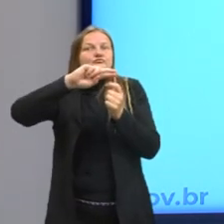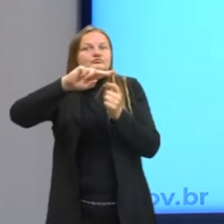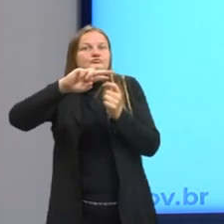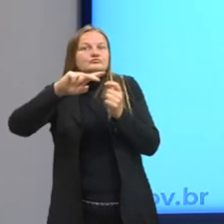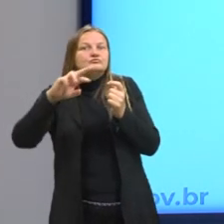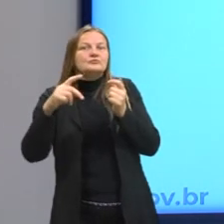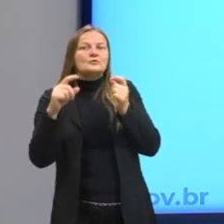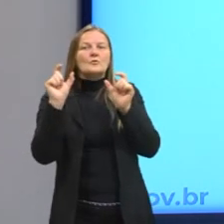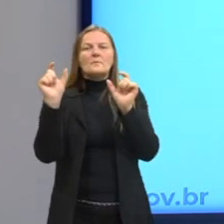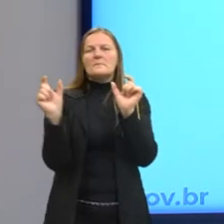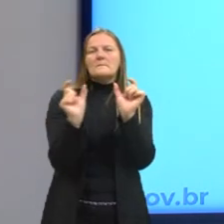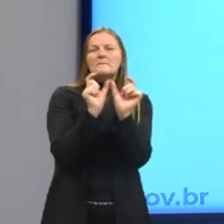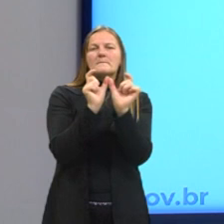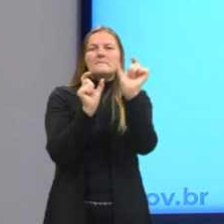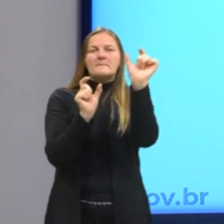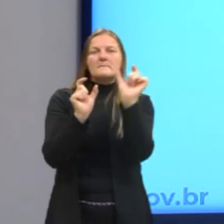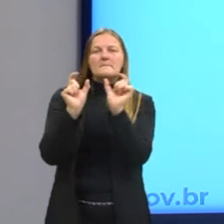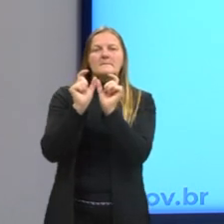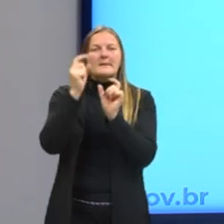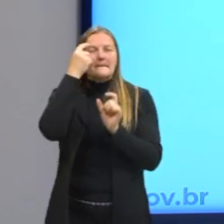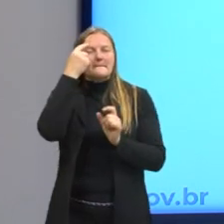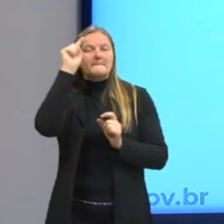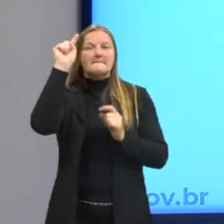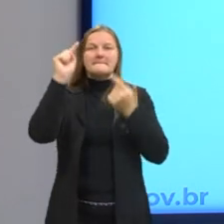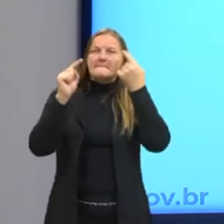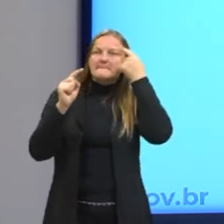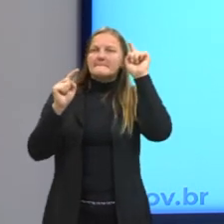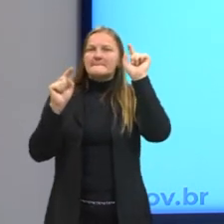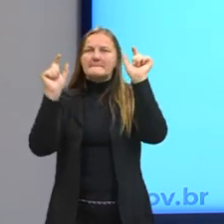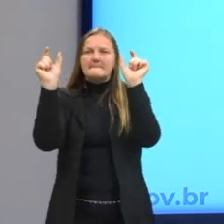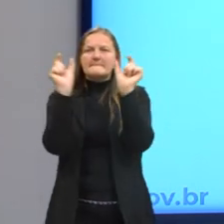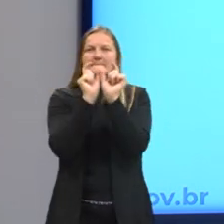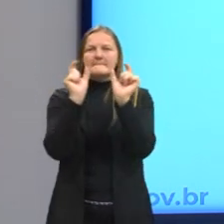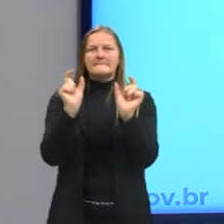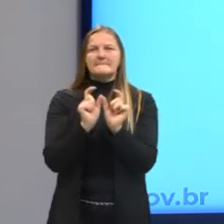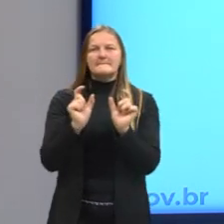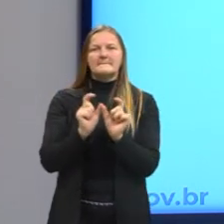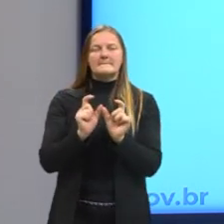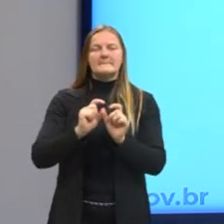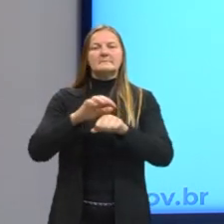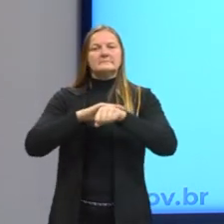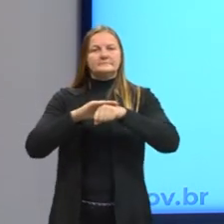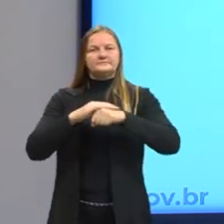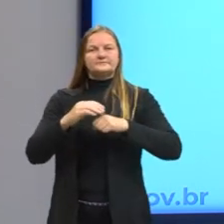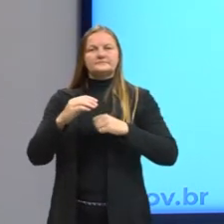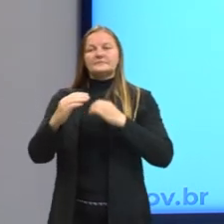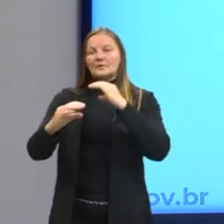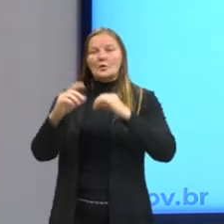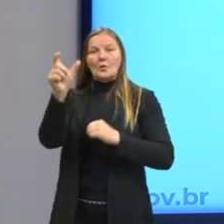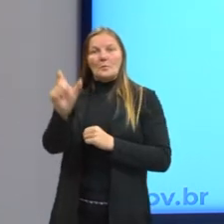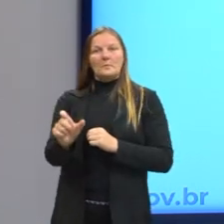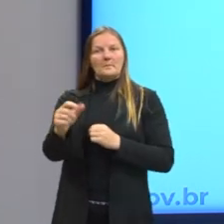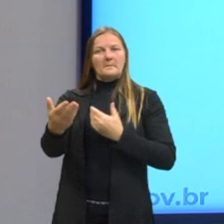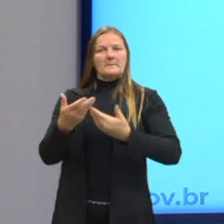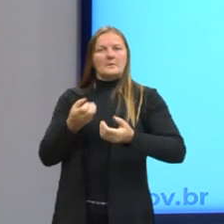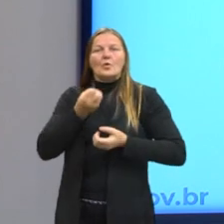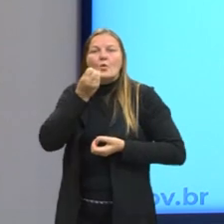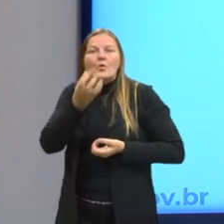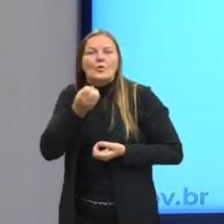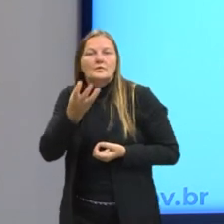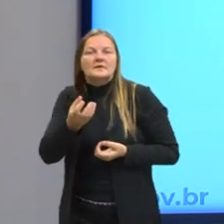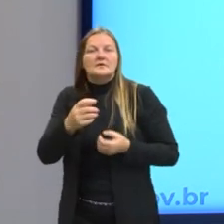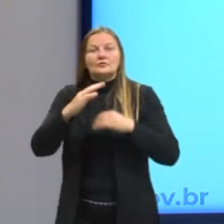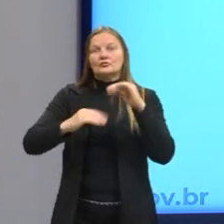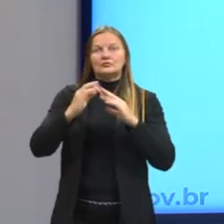combinações de pensamento. Geralmente quando estamos nos comunicando com outras pessoas ou contando sobre um fato